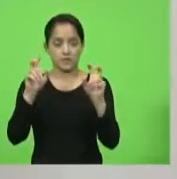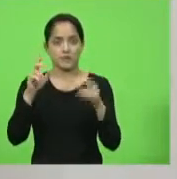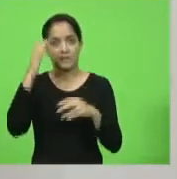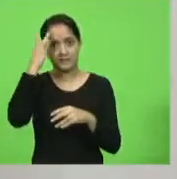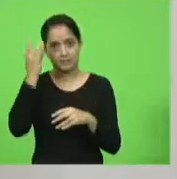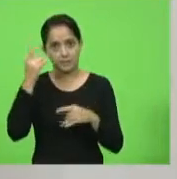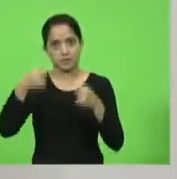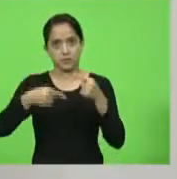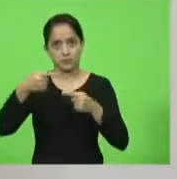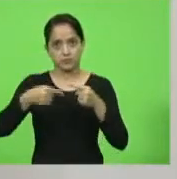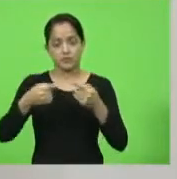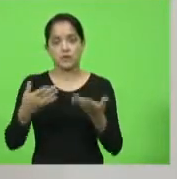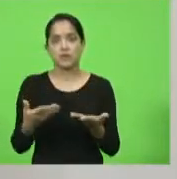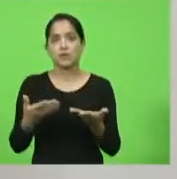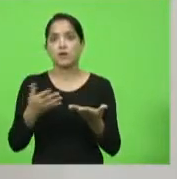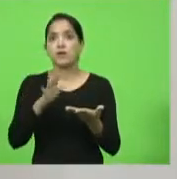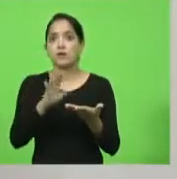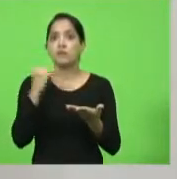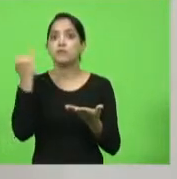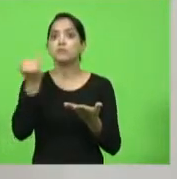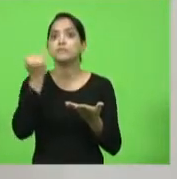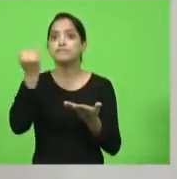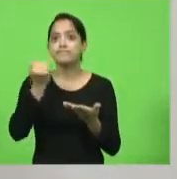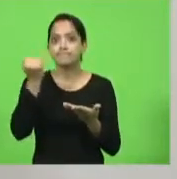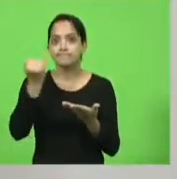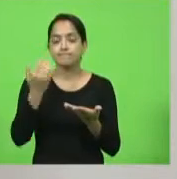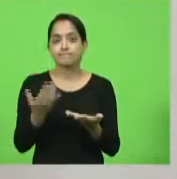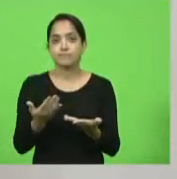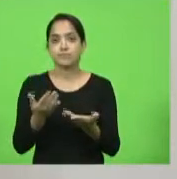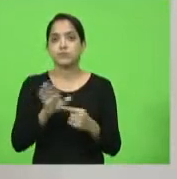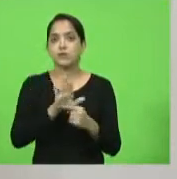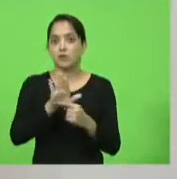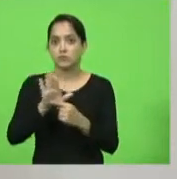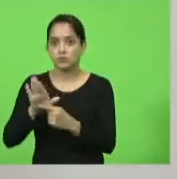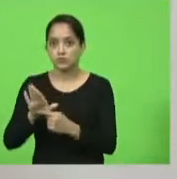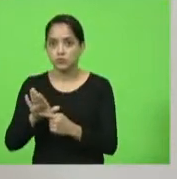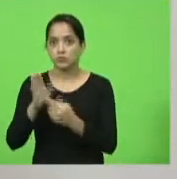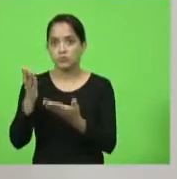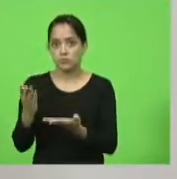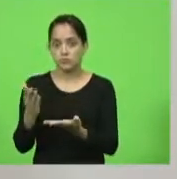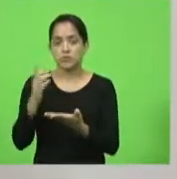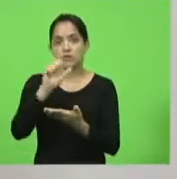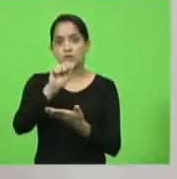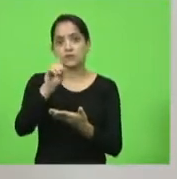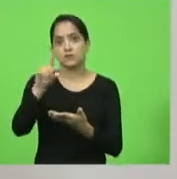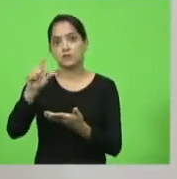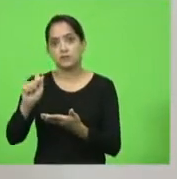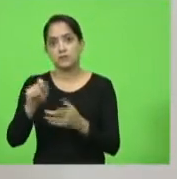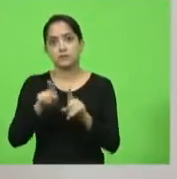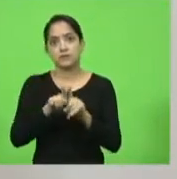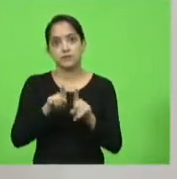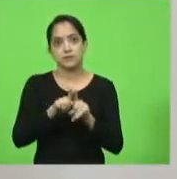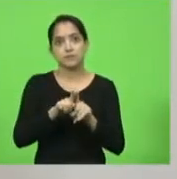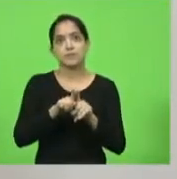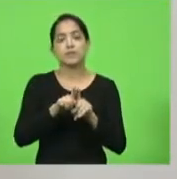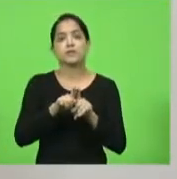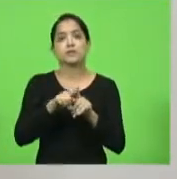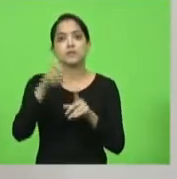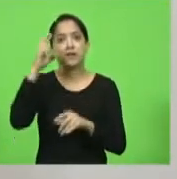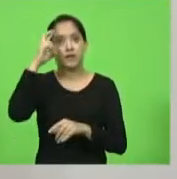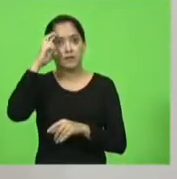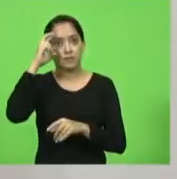foi muito importante a contribuição deixada aqui pela deputada Ada e pelo meu querido amigo Alba e